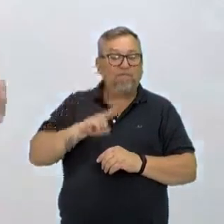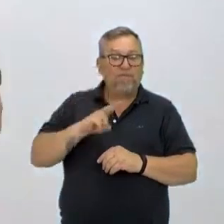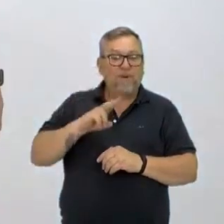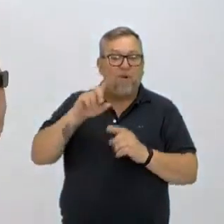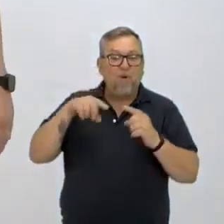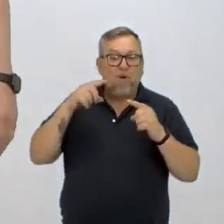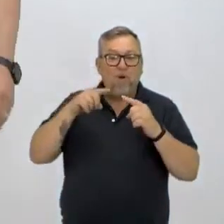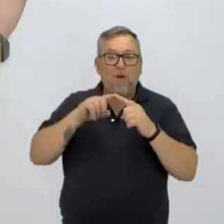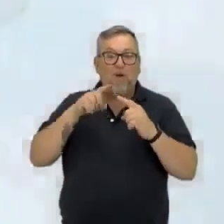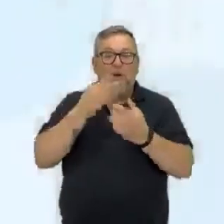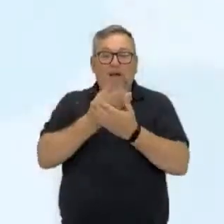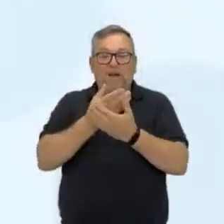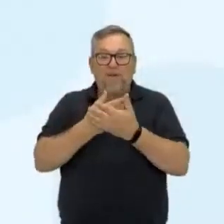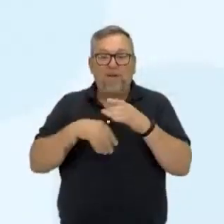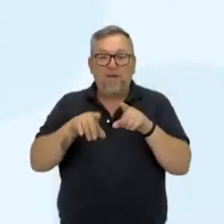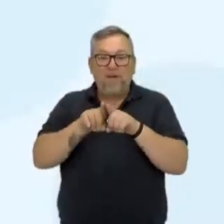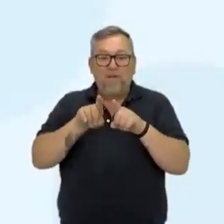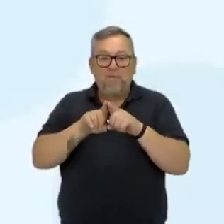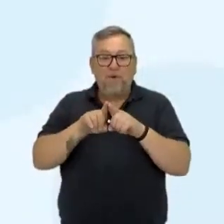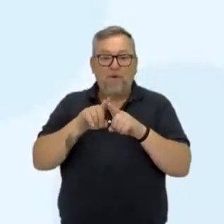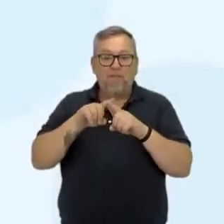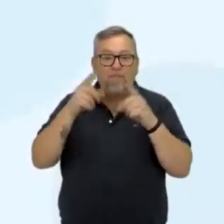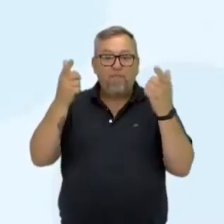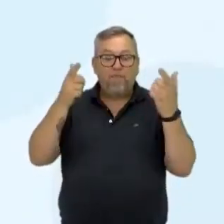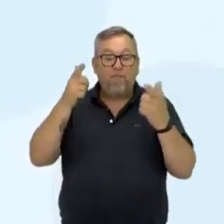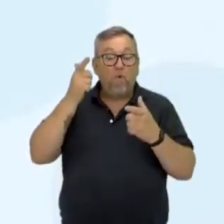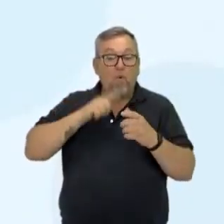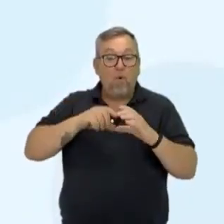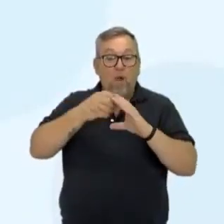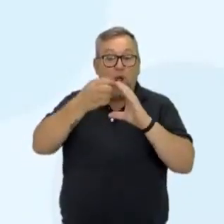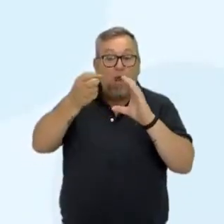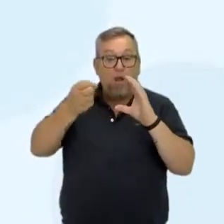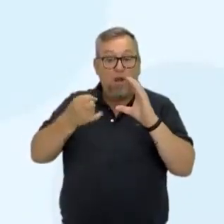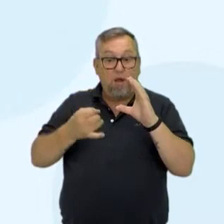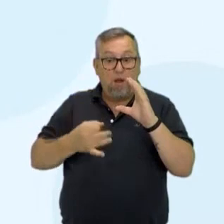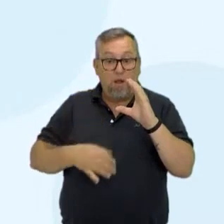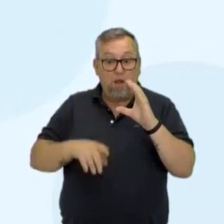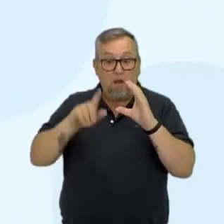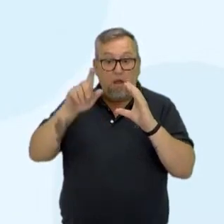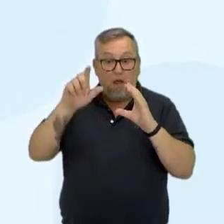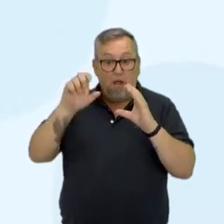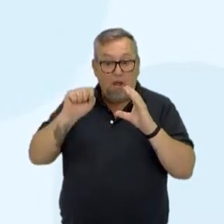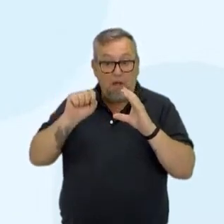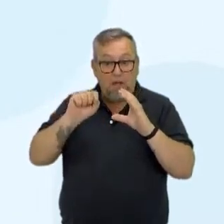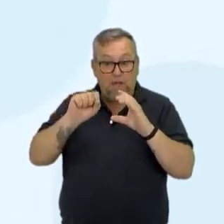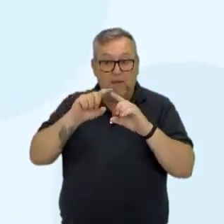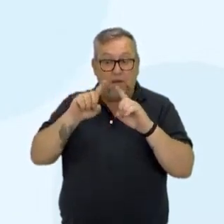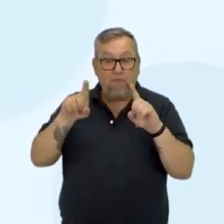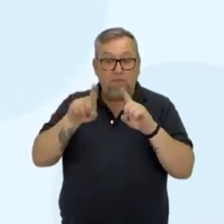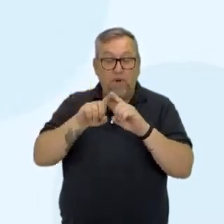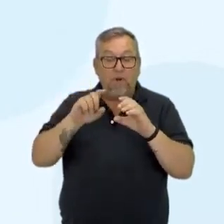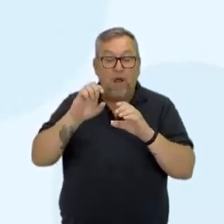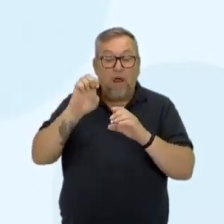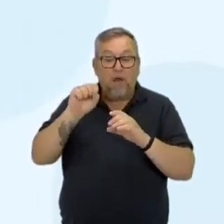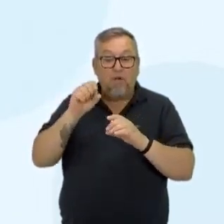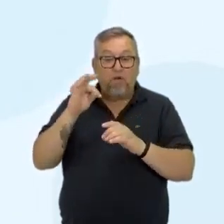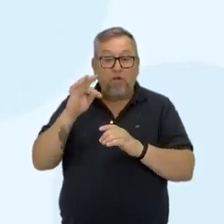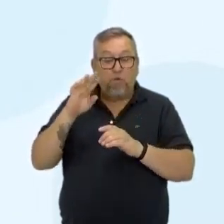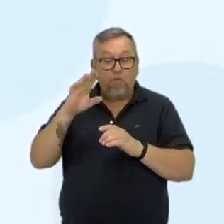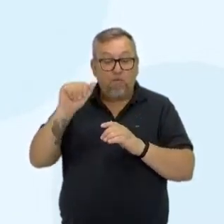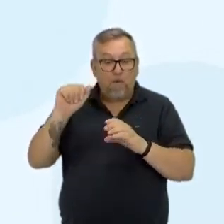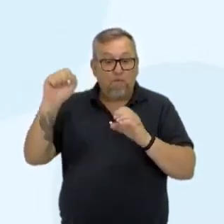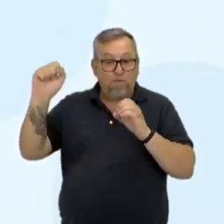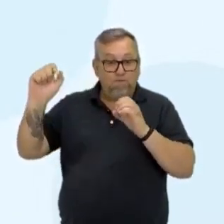o objetivo da nossa aula aqui é caracterizar os gases do efeito estufa, que estão presentes na